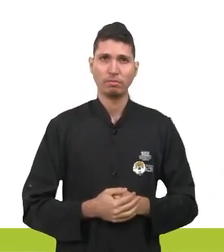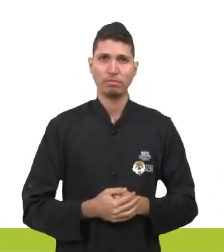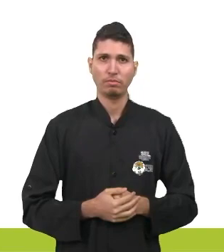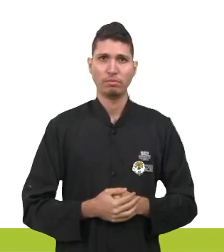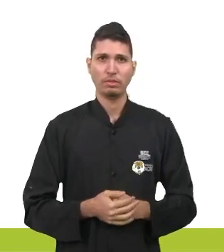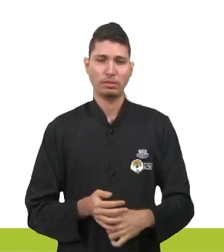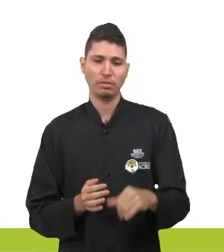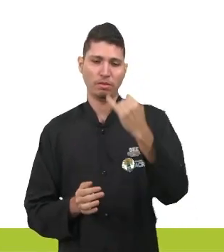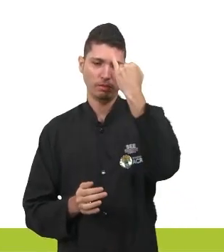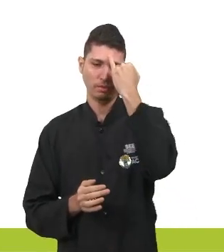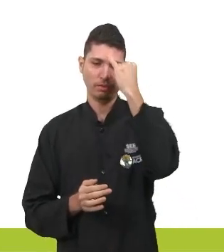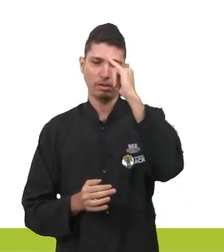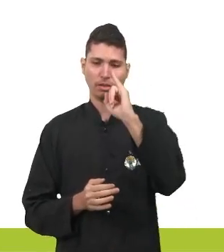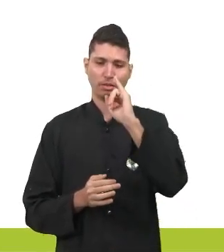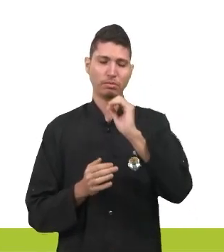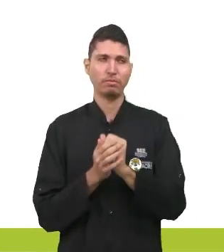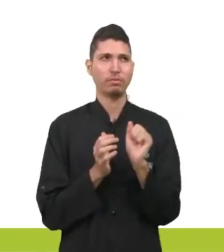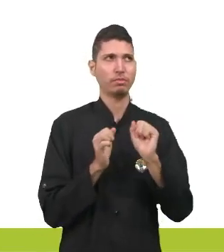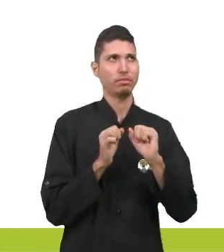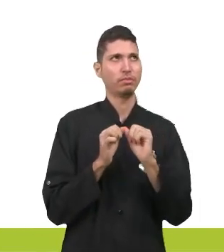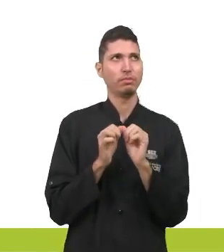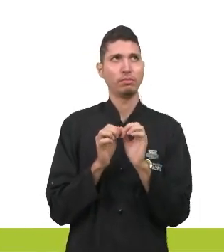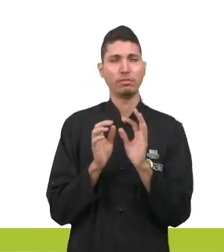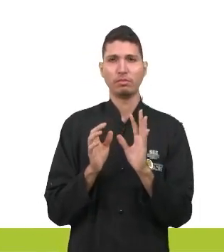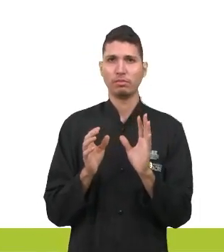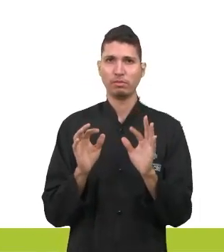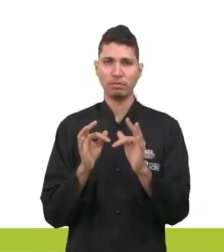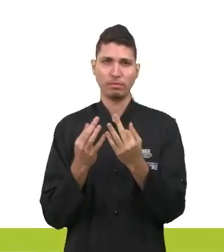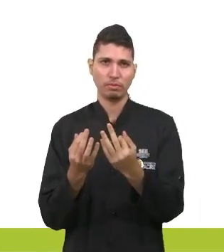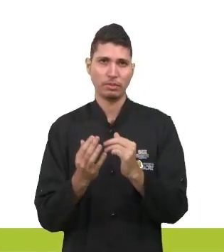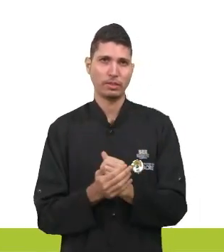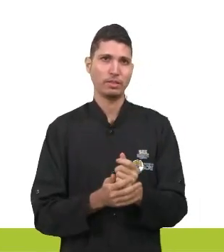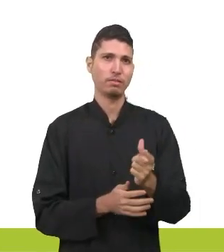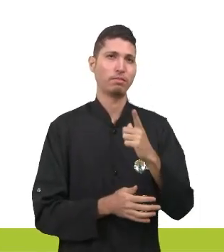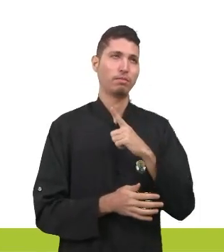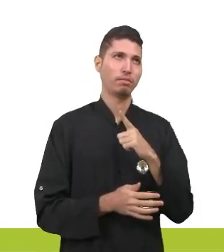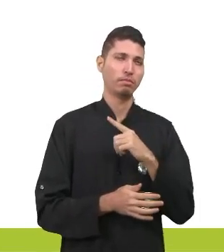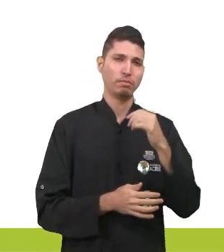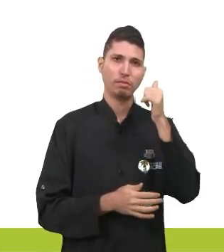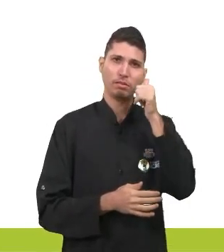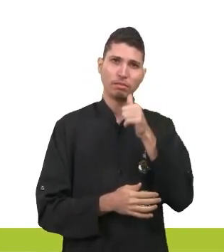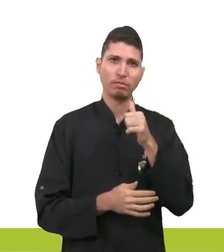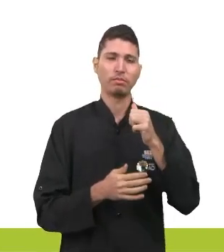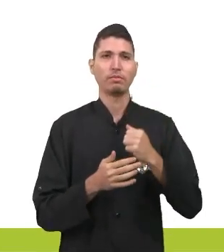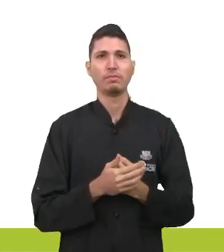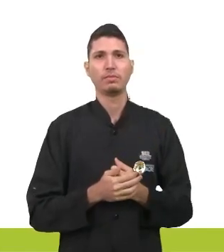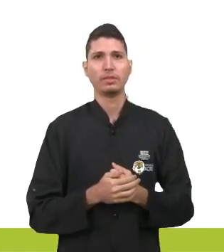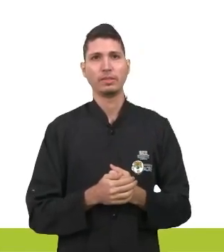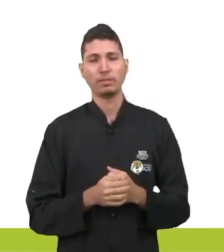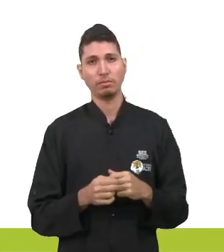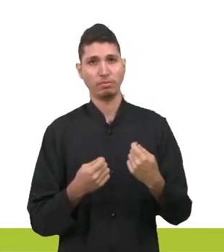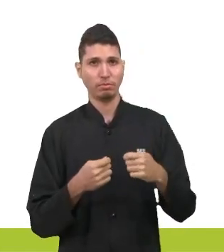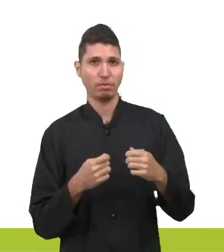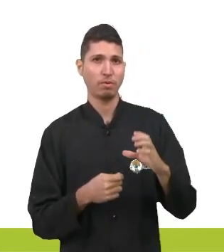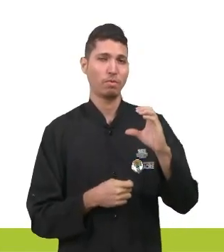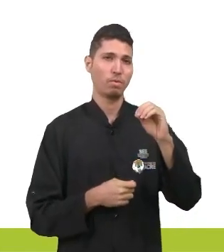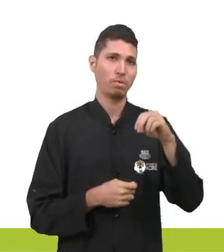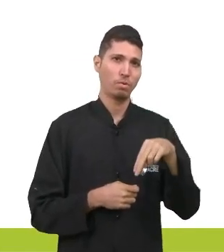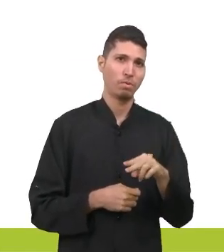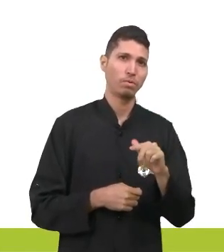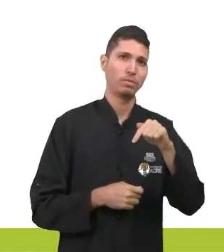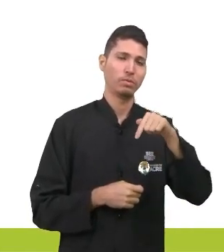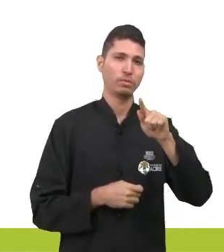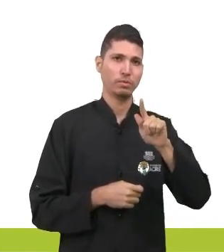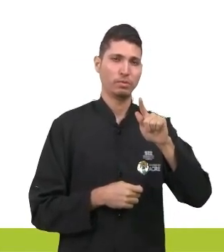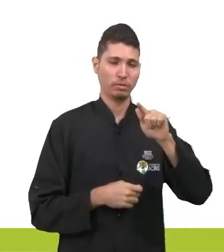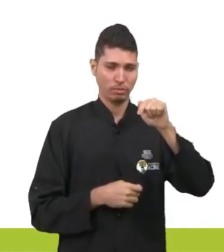plano da ideia, né? Você precisa ter uma mulher, né? E para você conquistar uma mulher você precisa de uma ação. Não